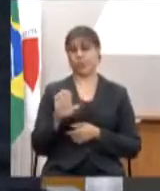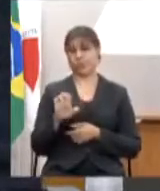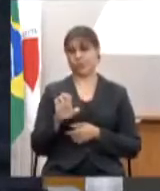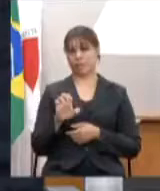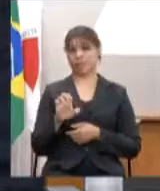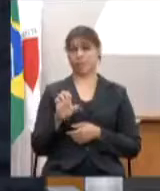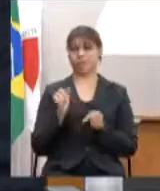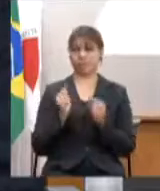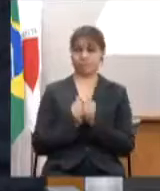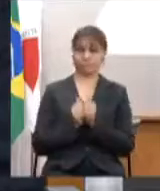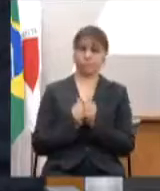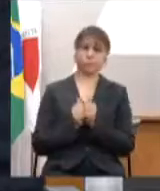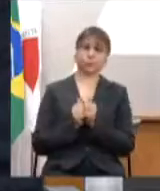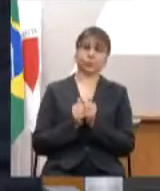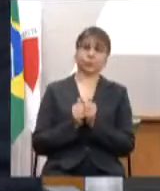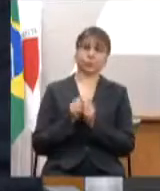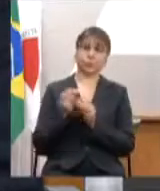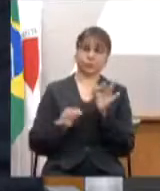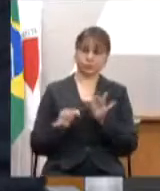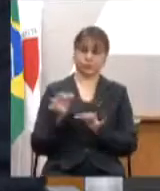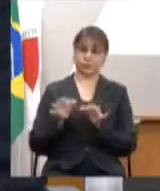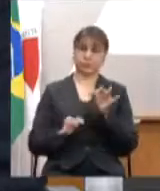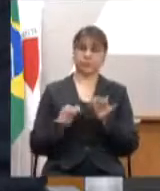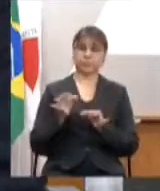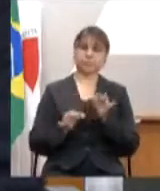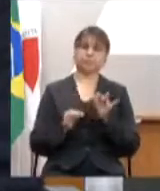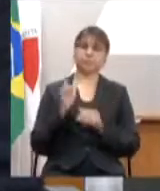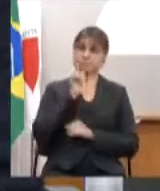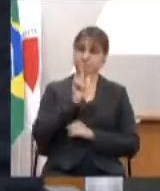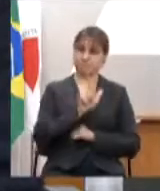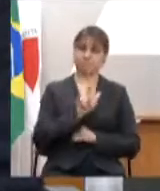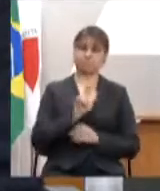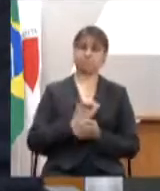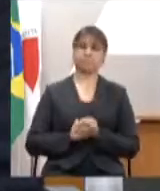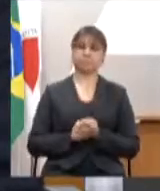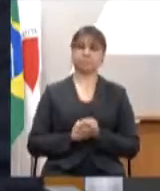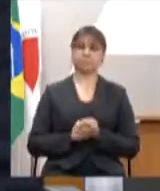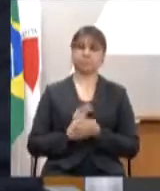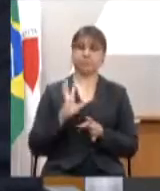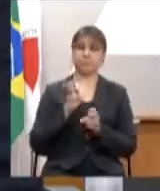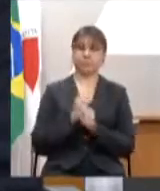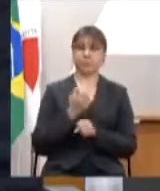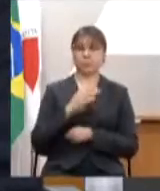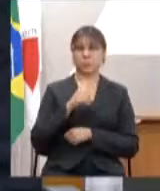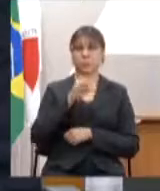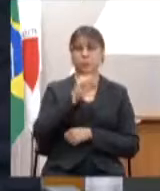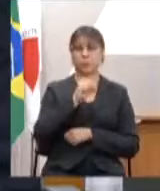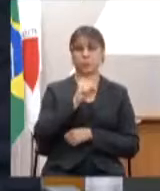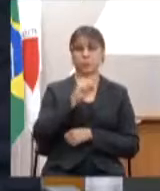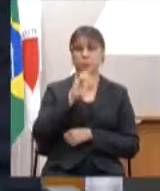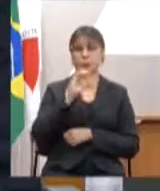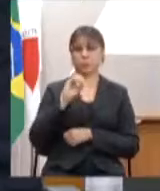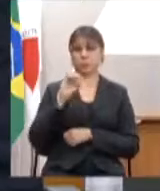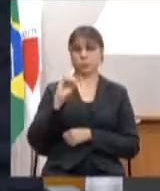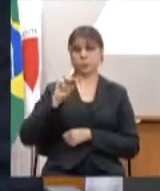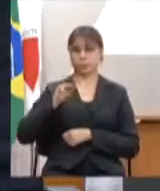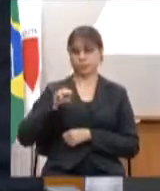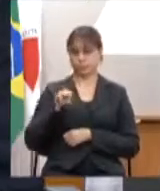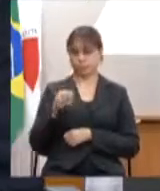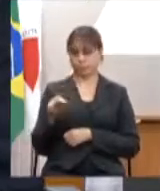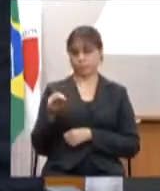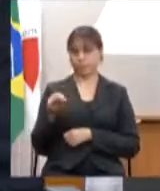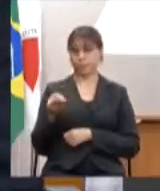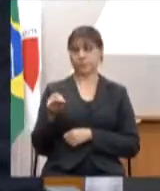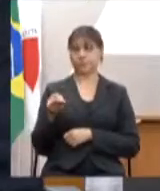junto ao Tribunal de Justiça, conseguiu, algo em torno de 800 milhões, e